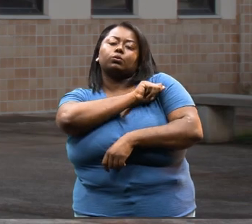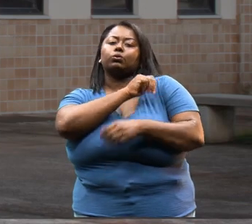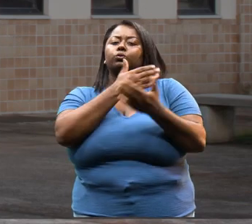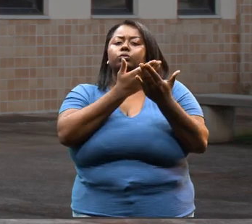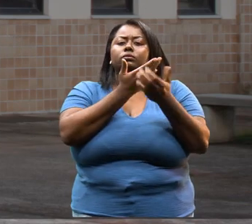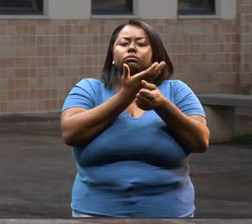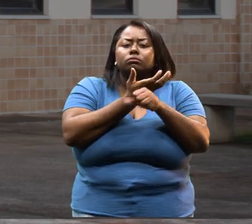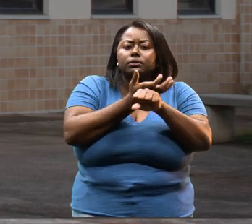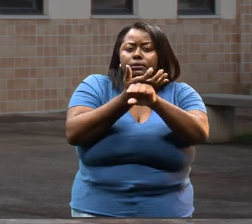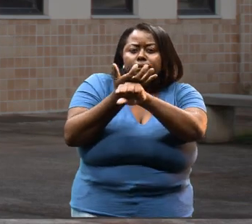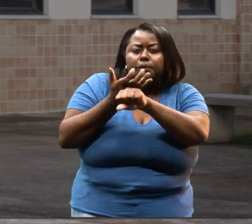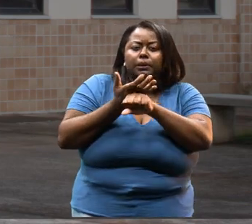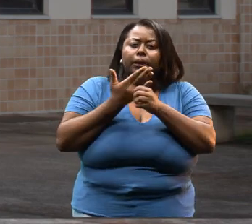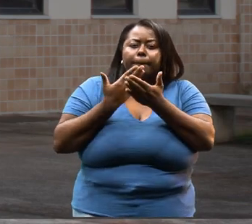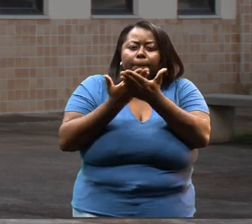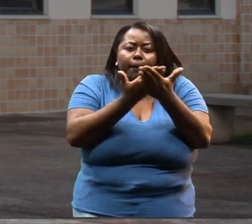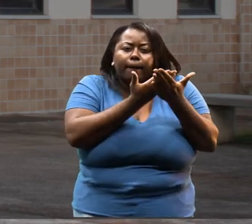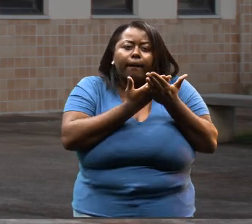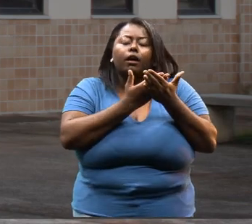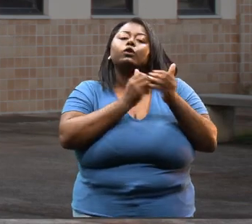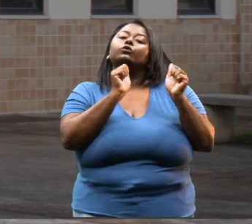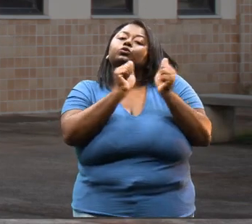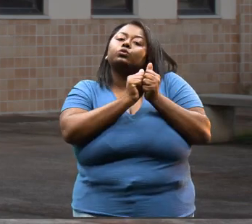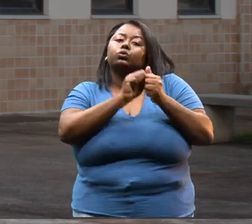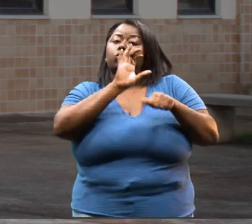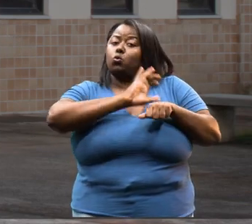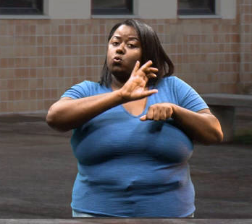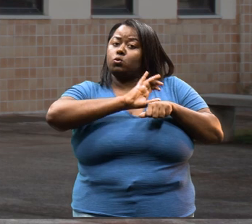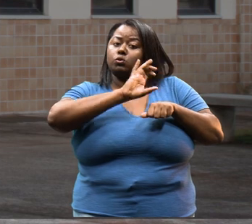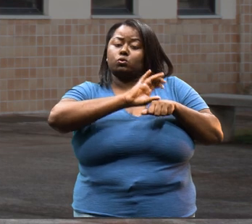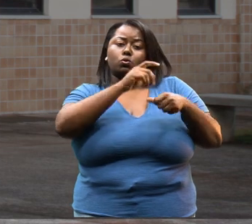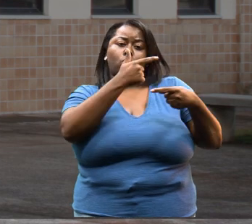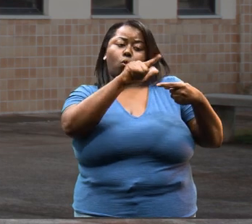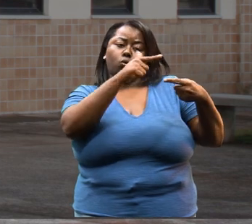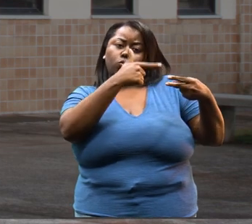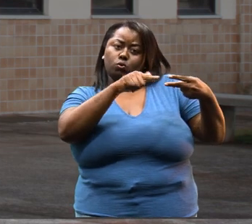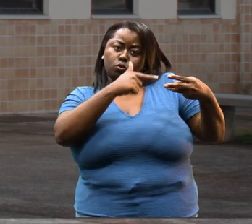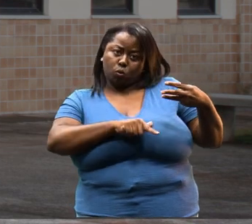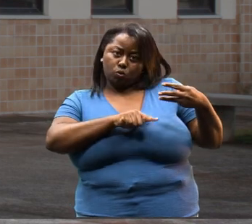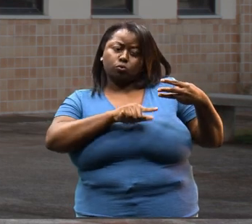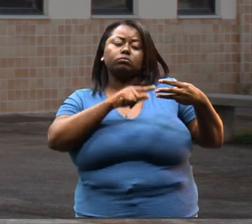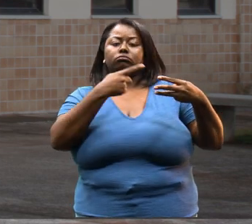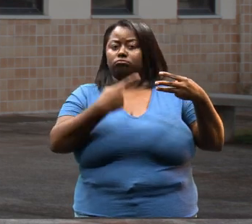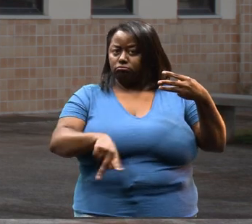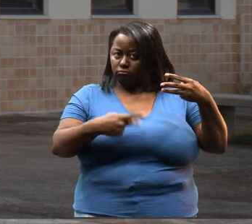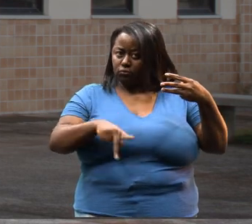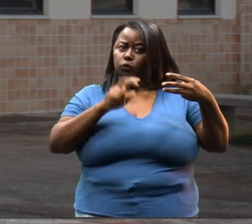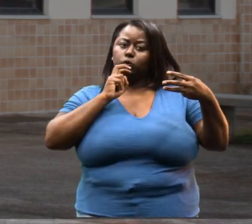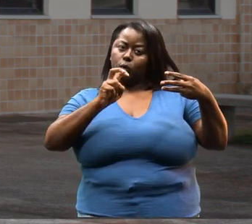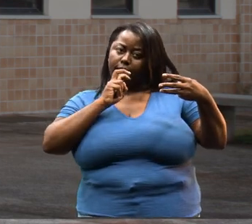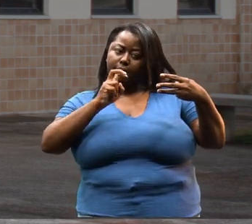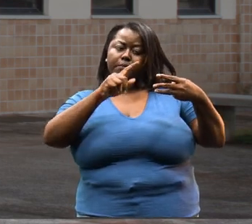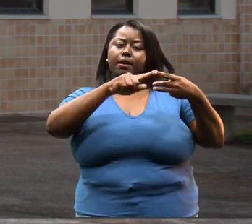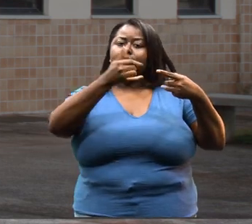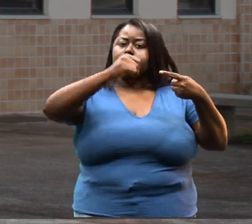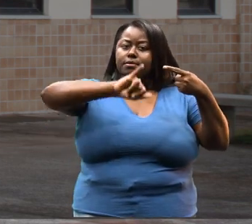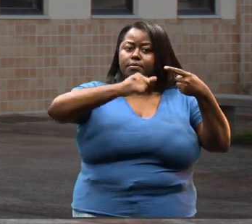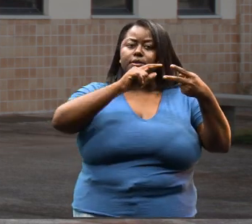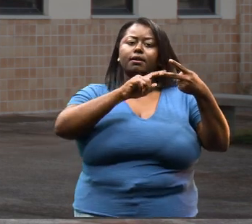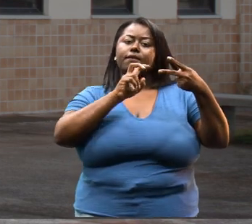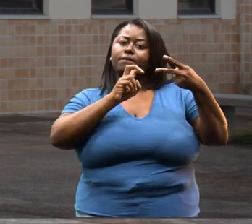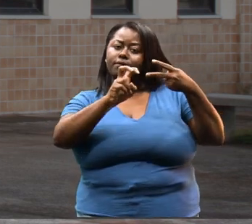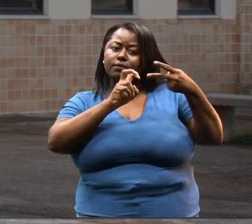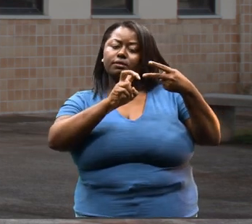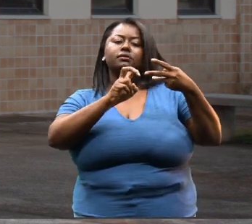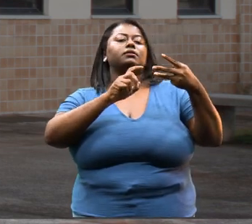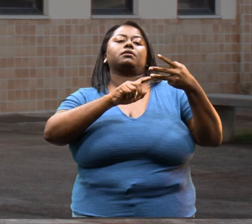cursam disciplinas junto com outros três cursos também de licenciatura, daqui do campo de Sorocaba, que é Química,